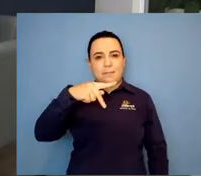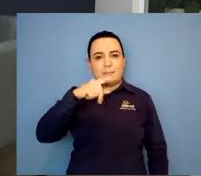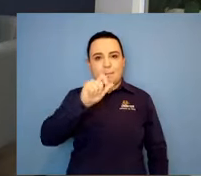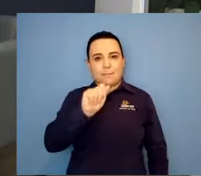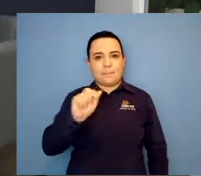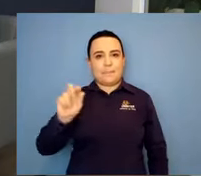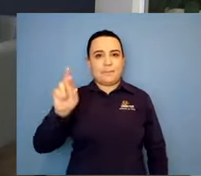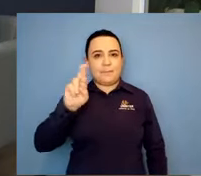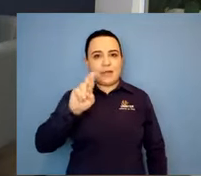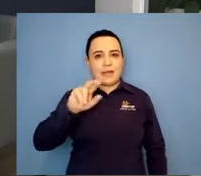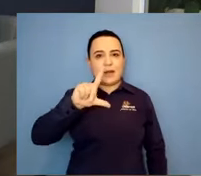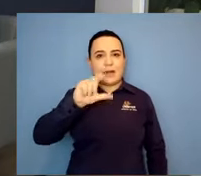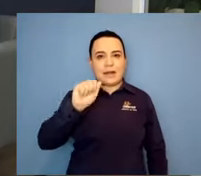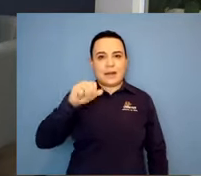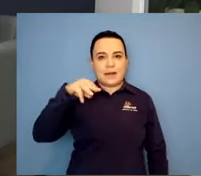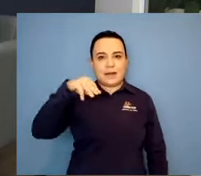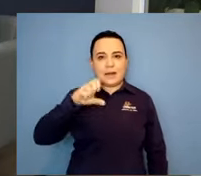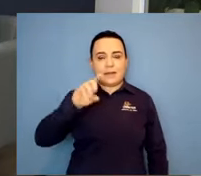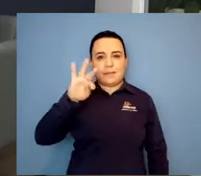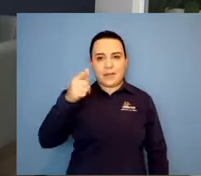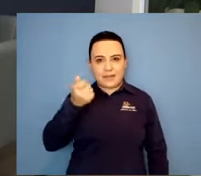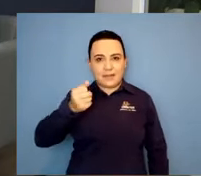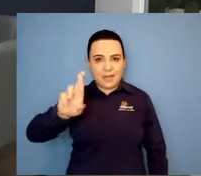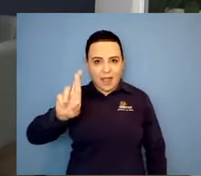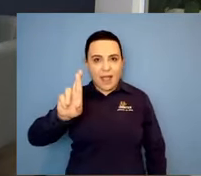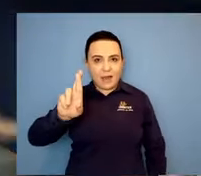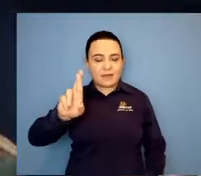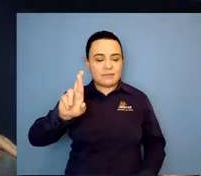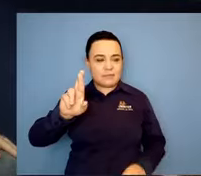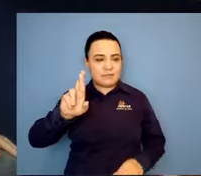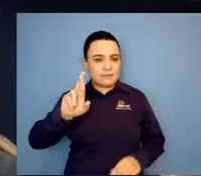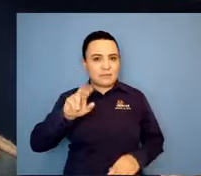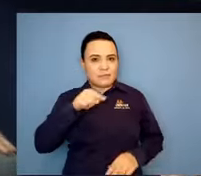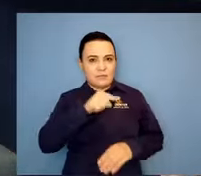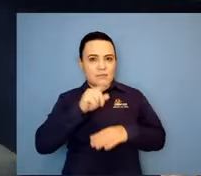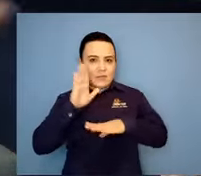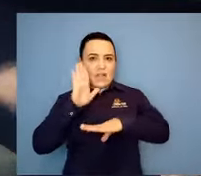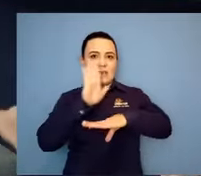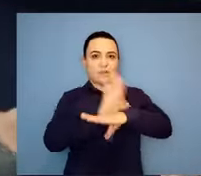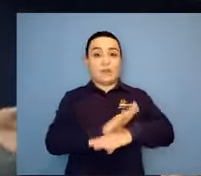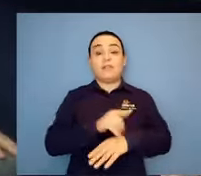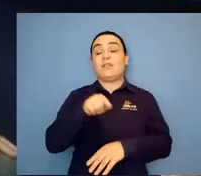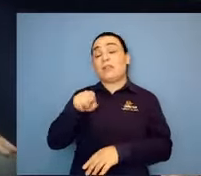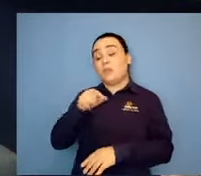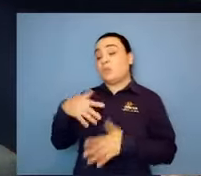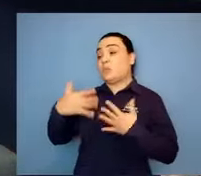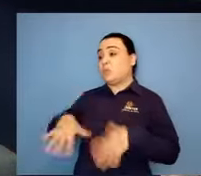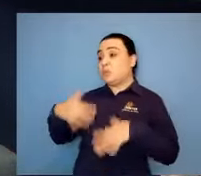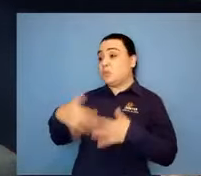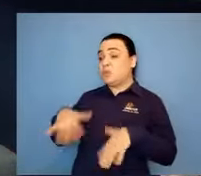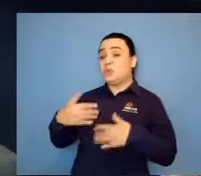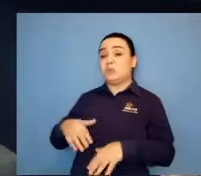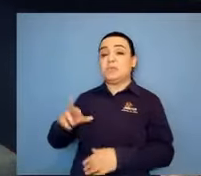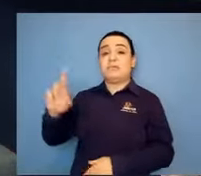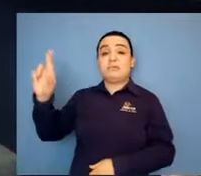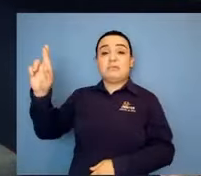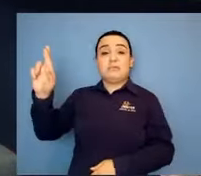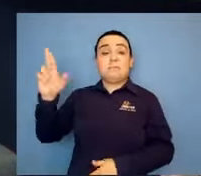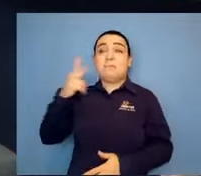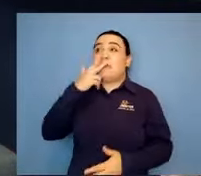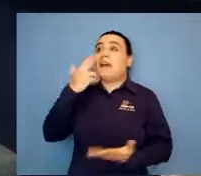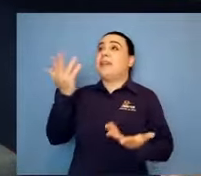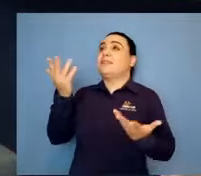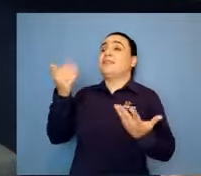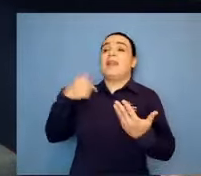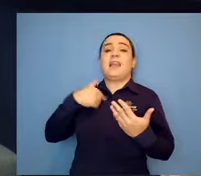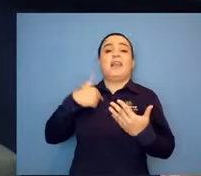Maria Vitória. Eu falo que é resposta do universo. Você mencionou aqui, né? Esse trabalho gigante que